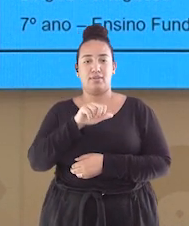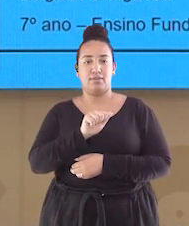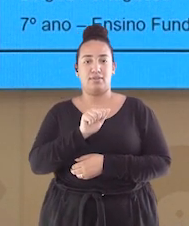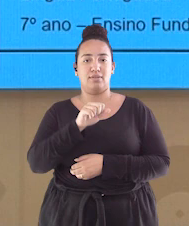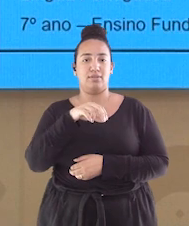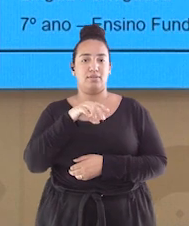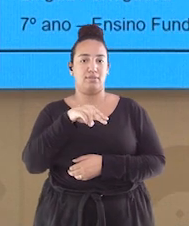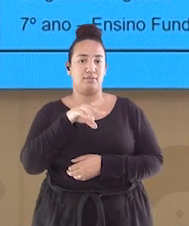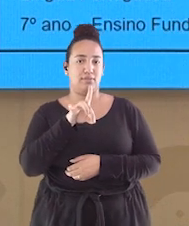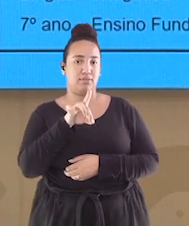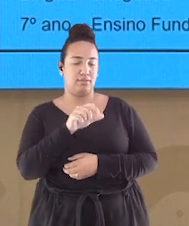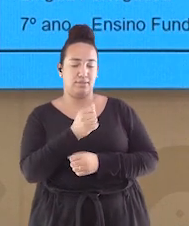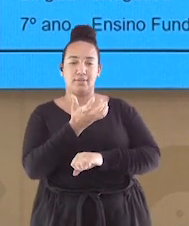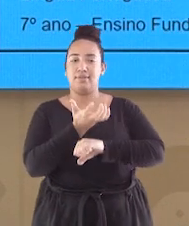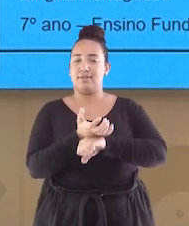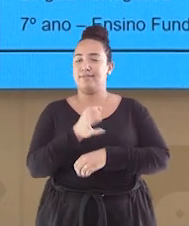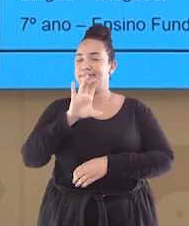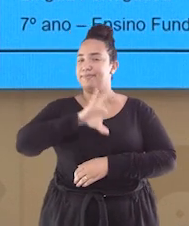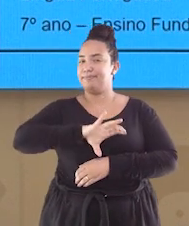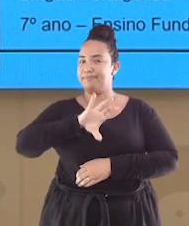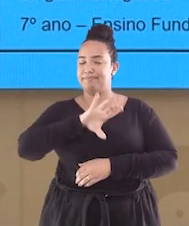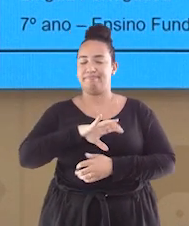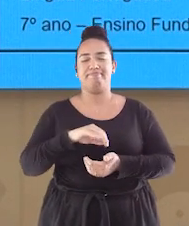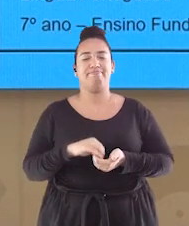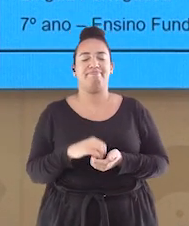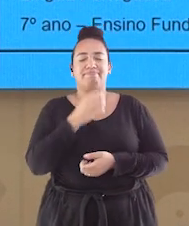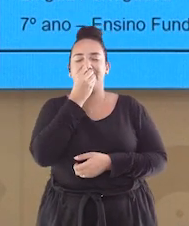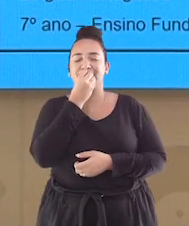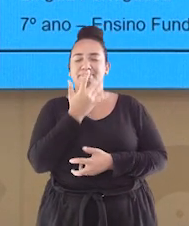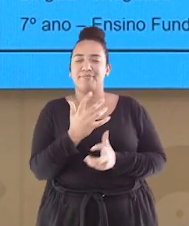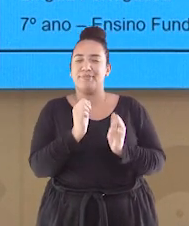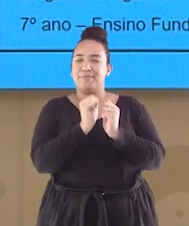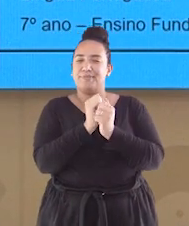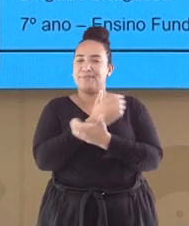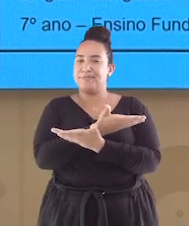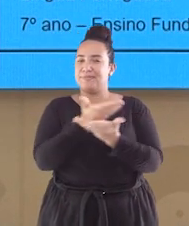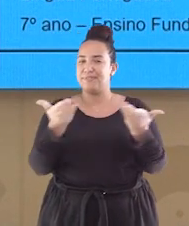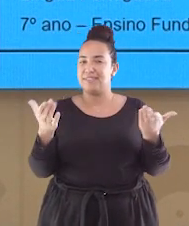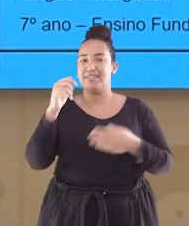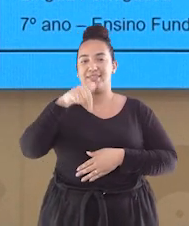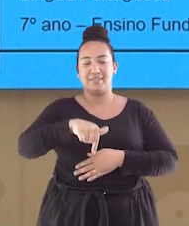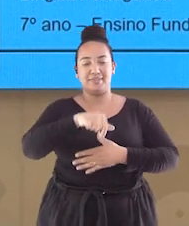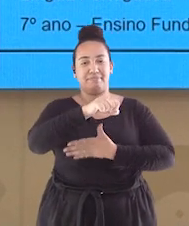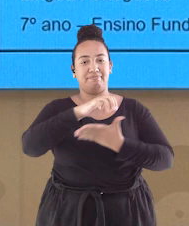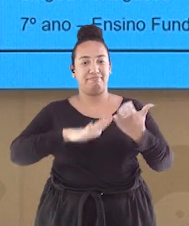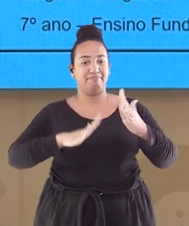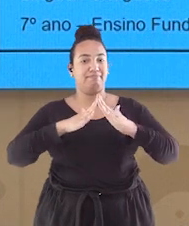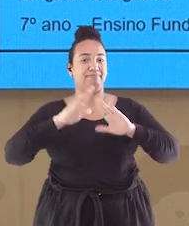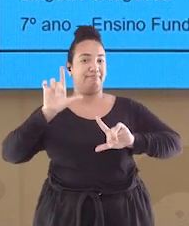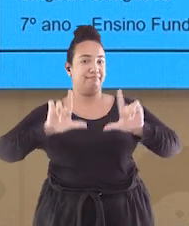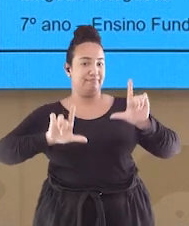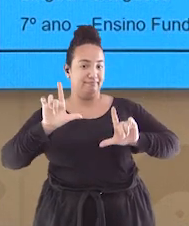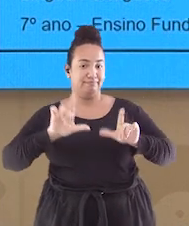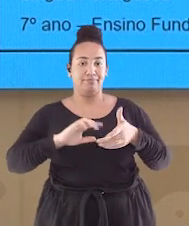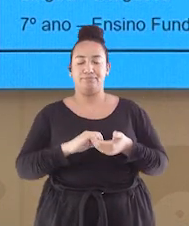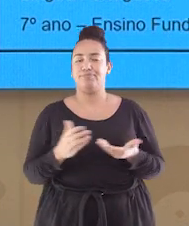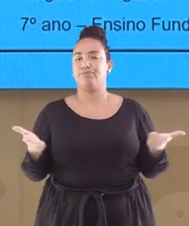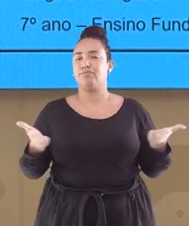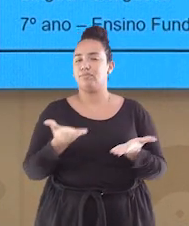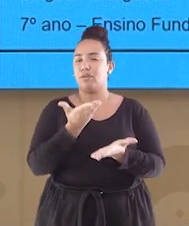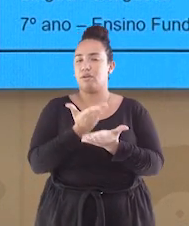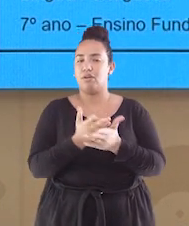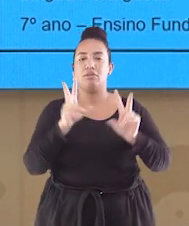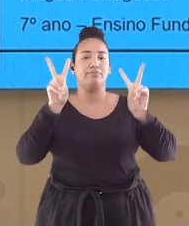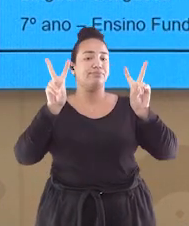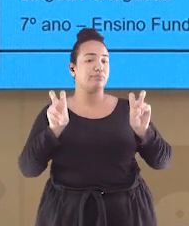portuguesa. É muito bom estarmos juntos aqui no Dever em Casa na TV. E o tema da nossa